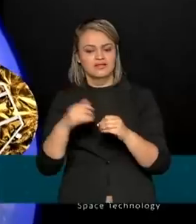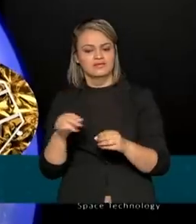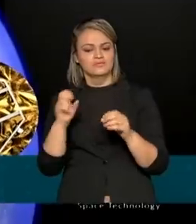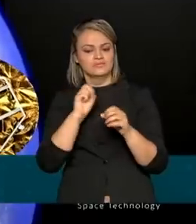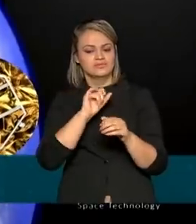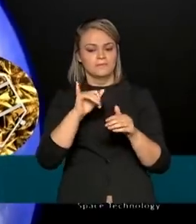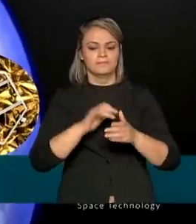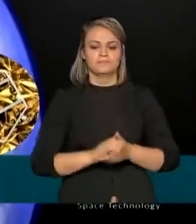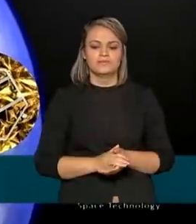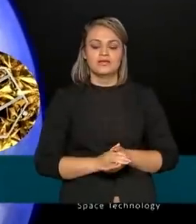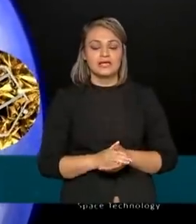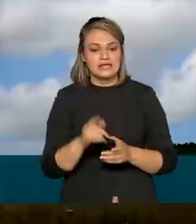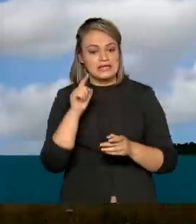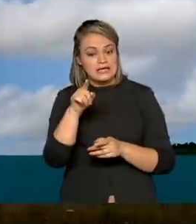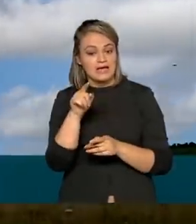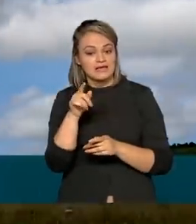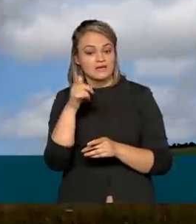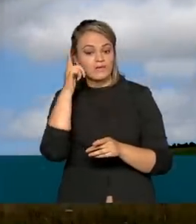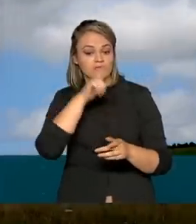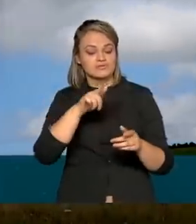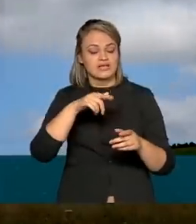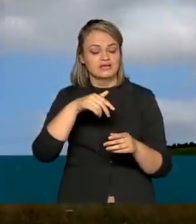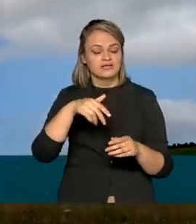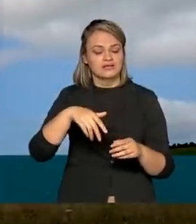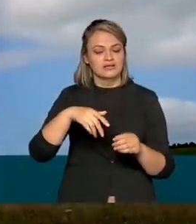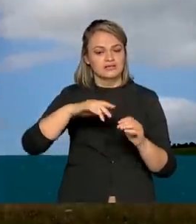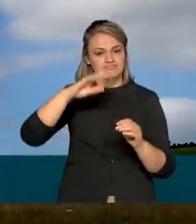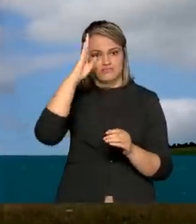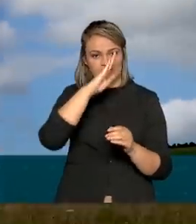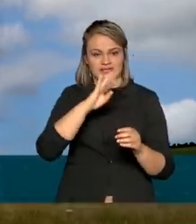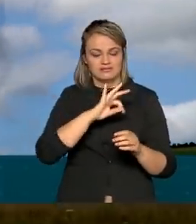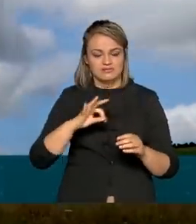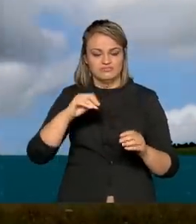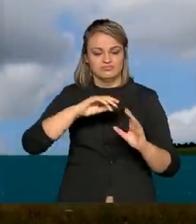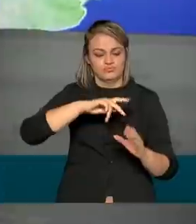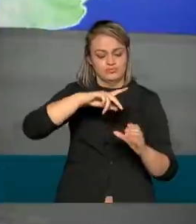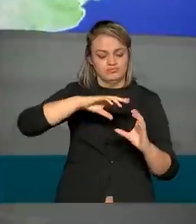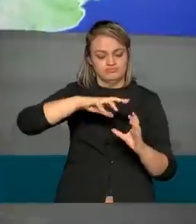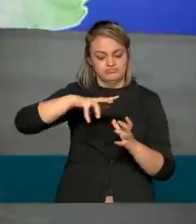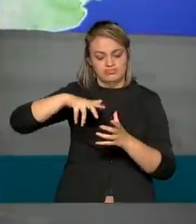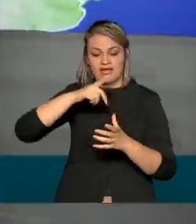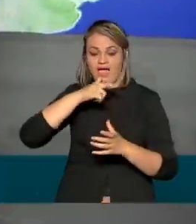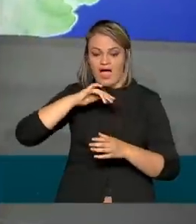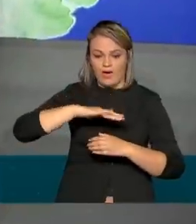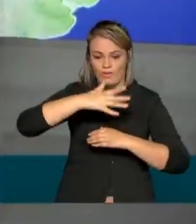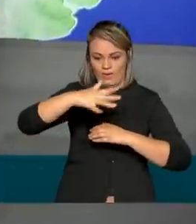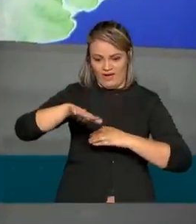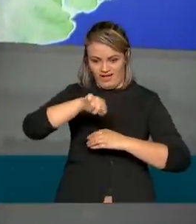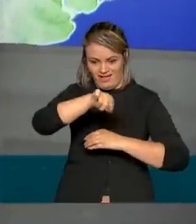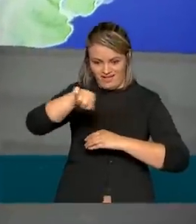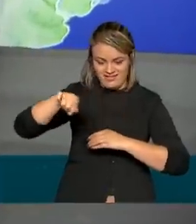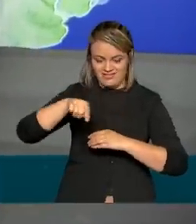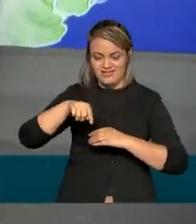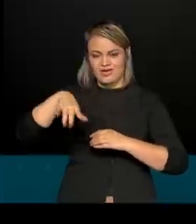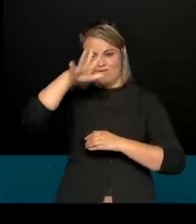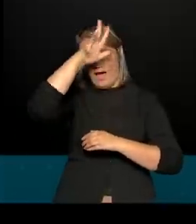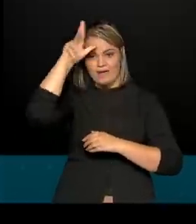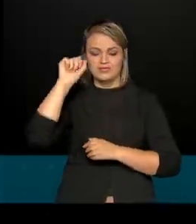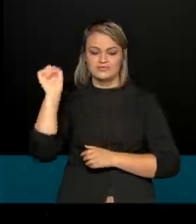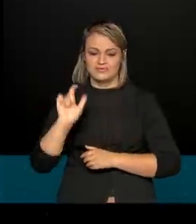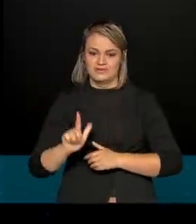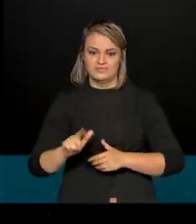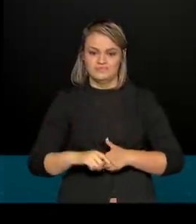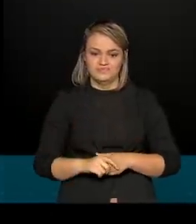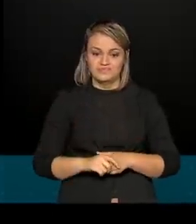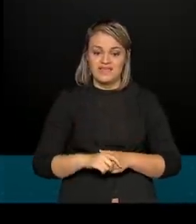comunicação. O sinal atinge todo o território do país e a parte do Oceano Atlântico, conhecida como Amazônia Azul. O